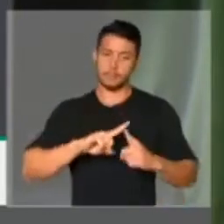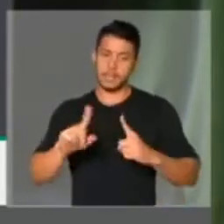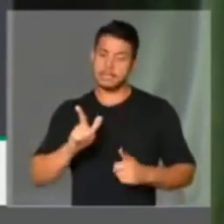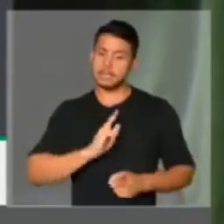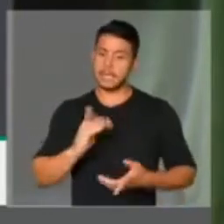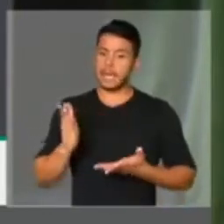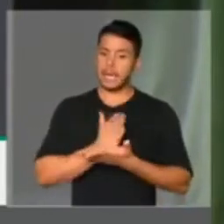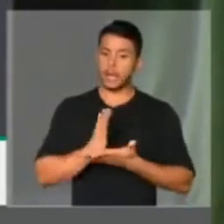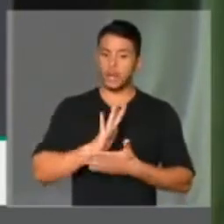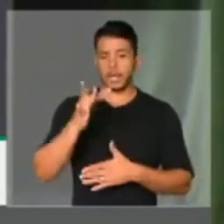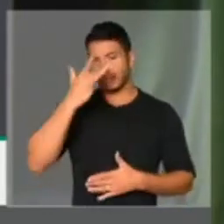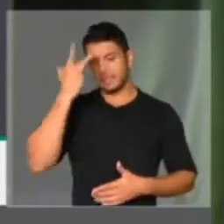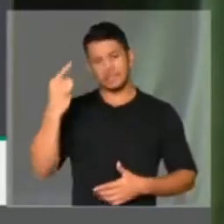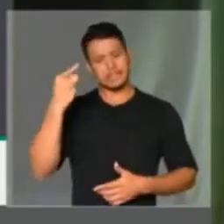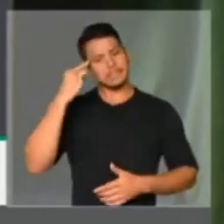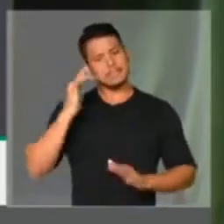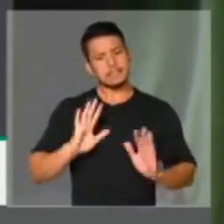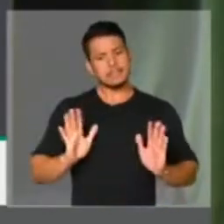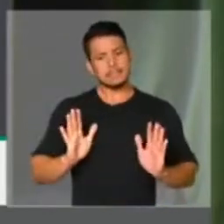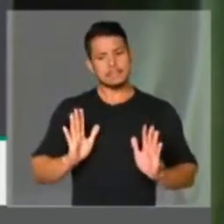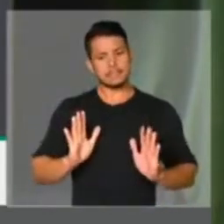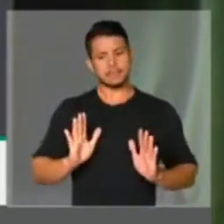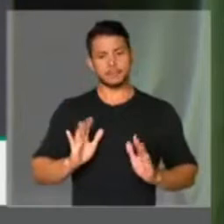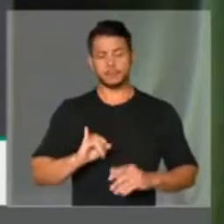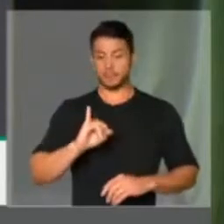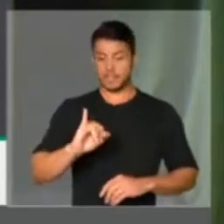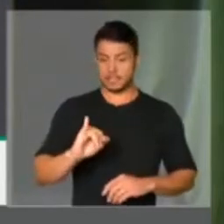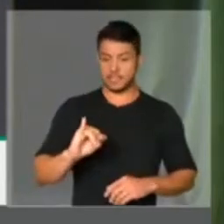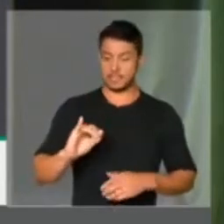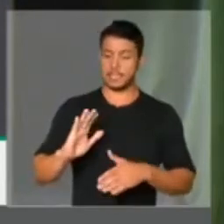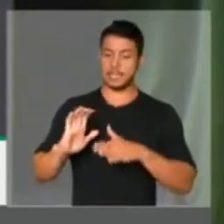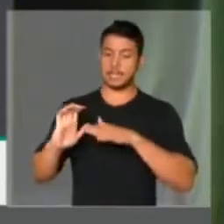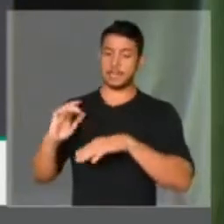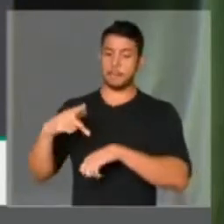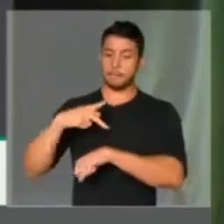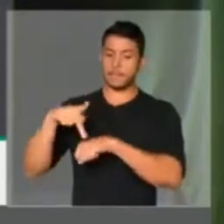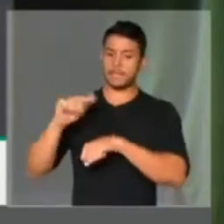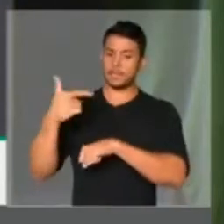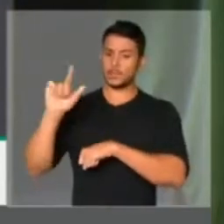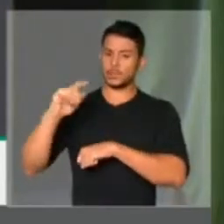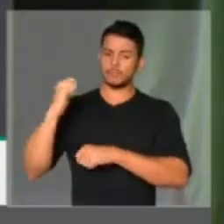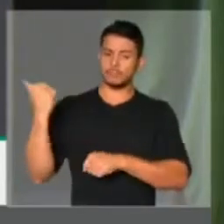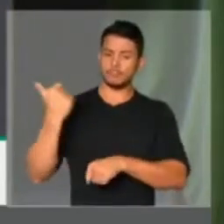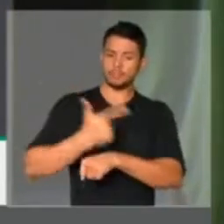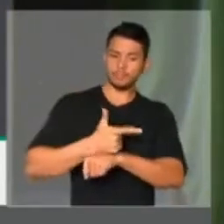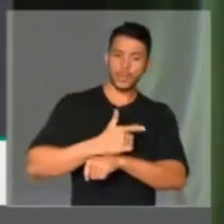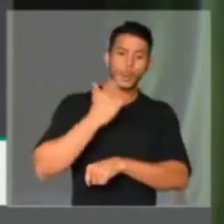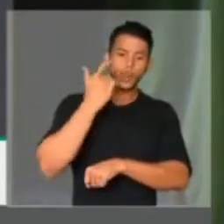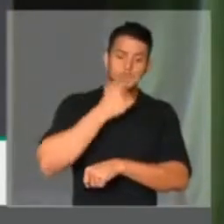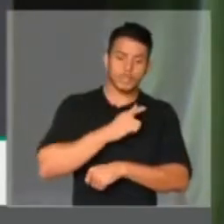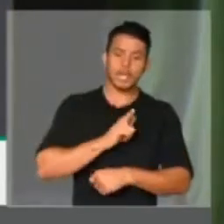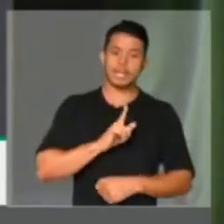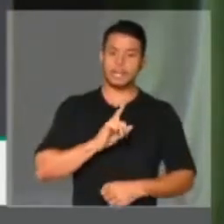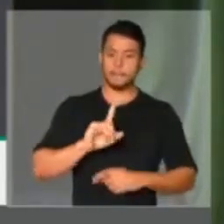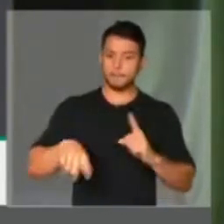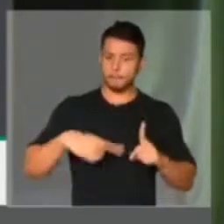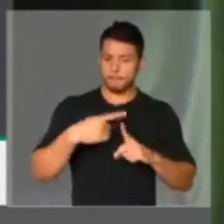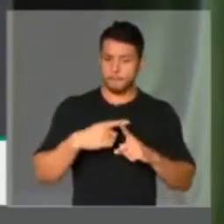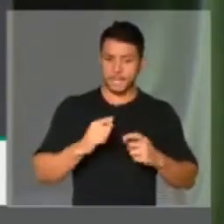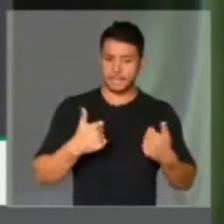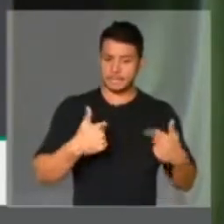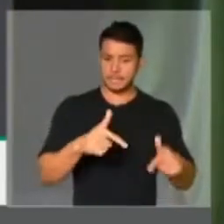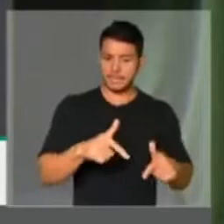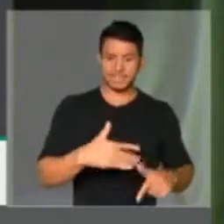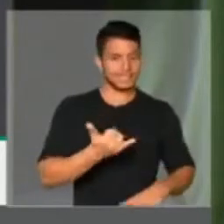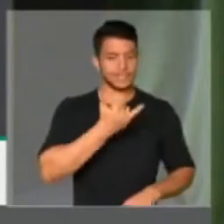tem gente que acha também que com a entrada dos estrangeiros nós vamos gerar emprego. Com a entrada dos estrangeiros nós vamos